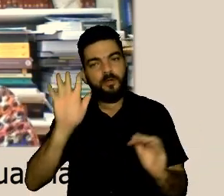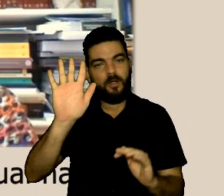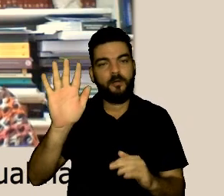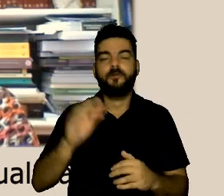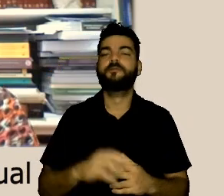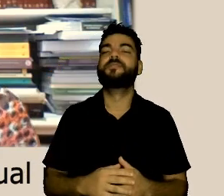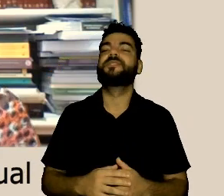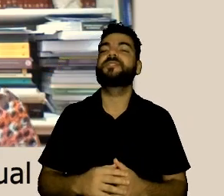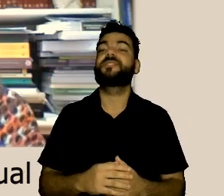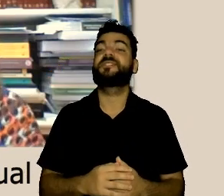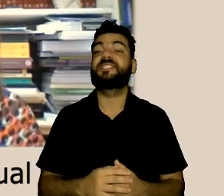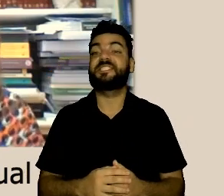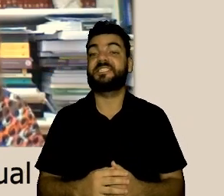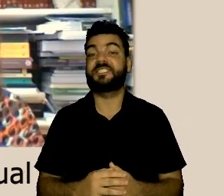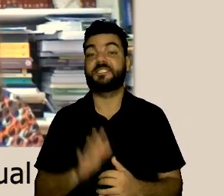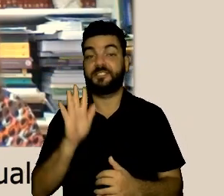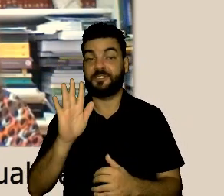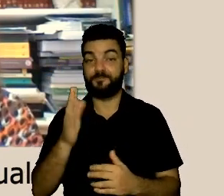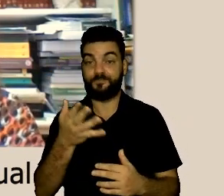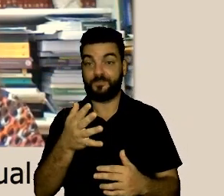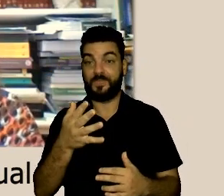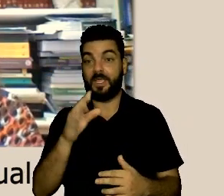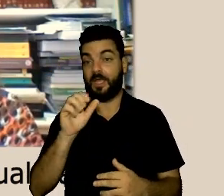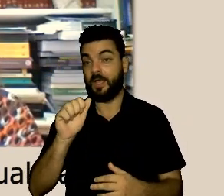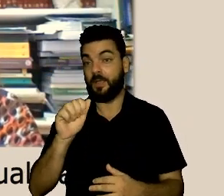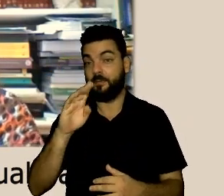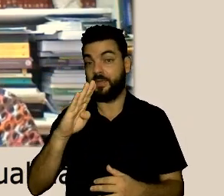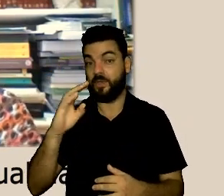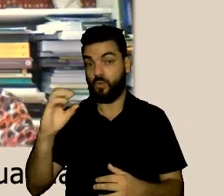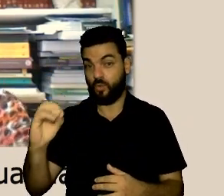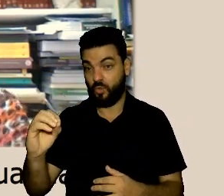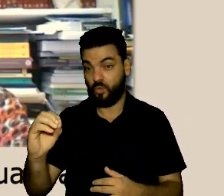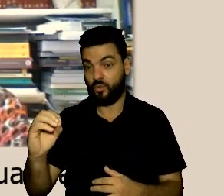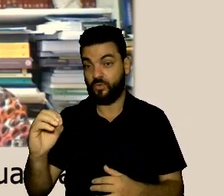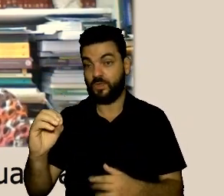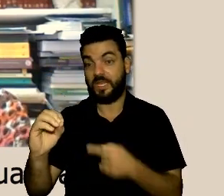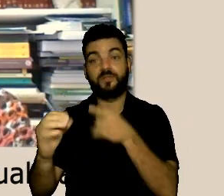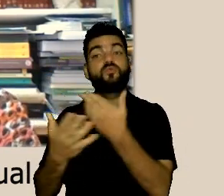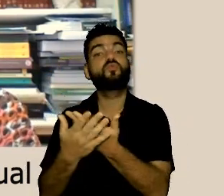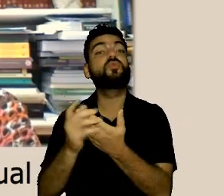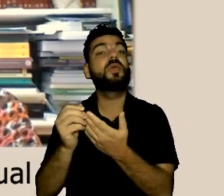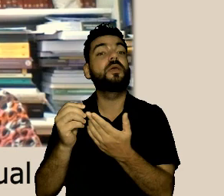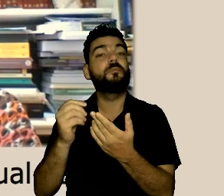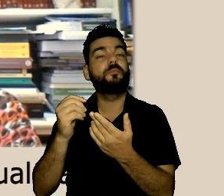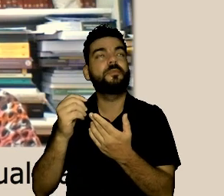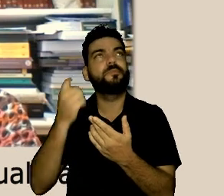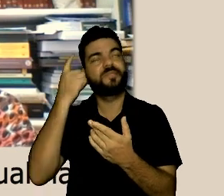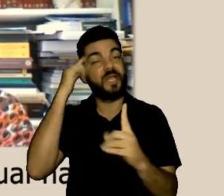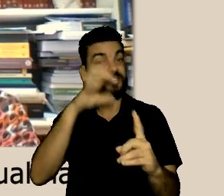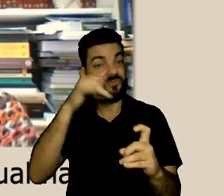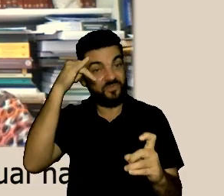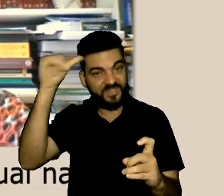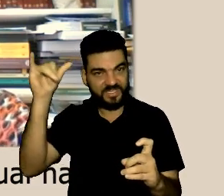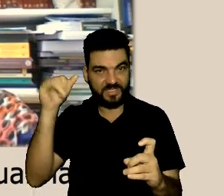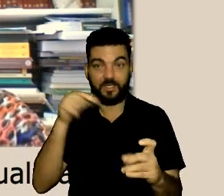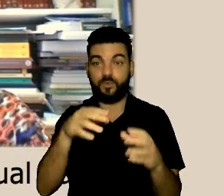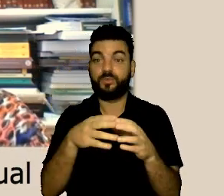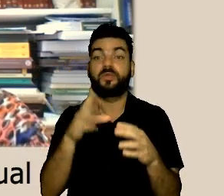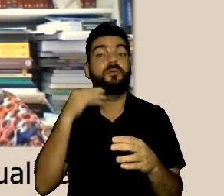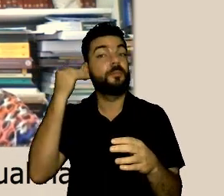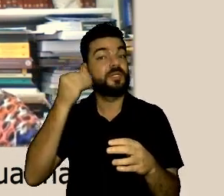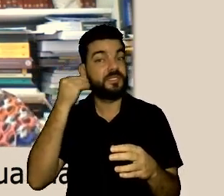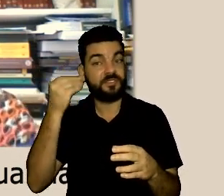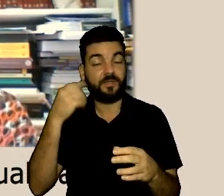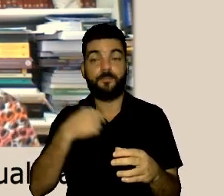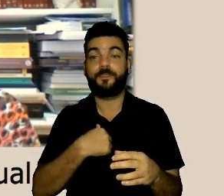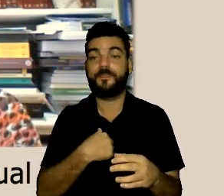confiança institucional bem gostaria de dizer que pela BO nosso movimento né